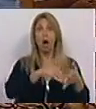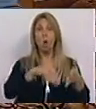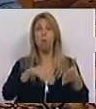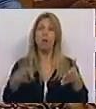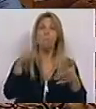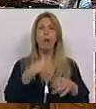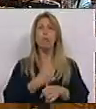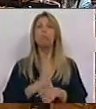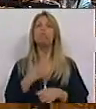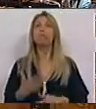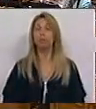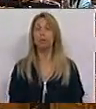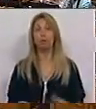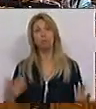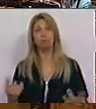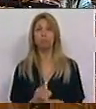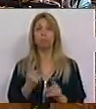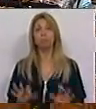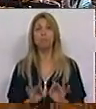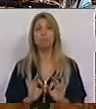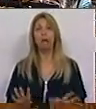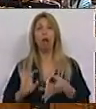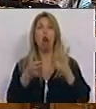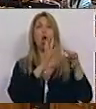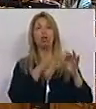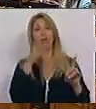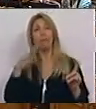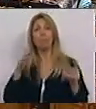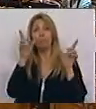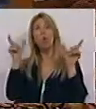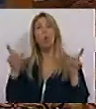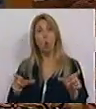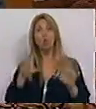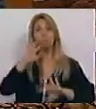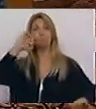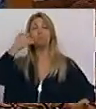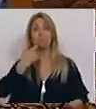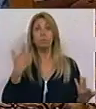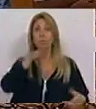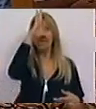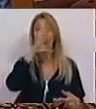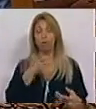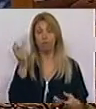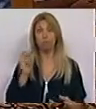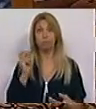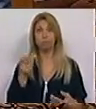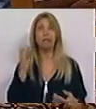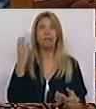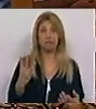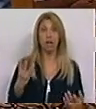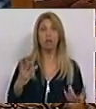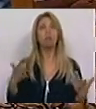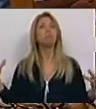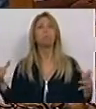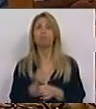lógica, controle de danos. O Governo, que nestes três anos extinguiu milhares de camas no setor